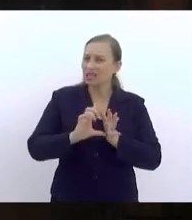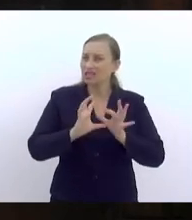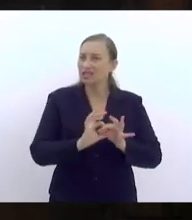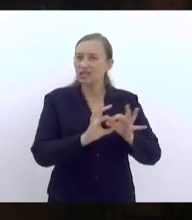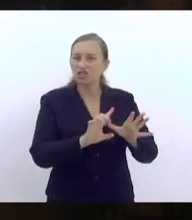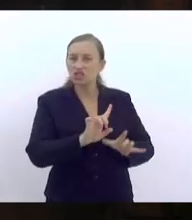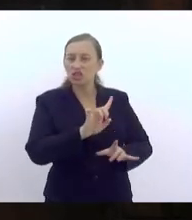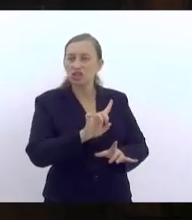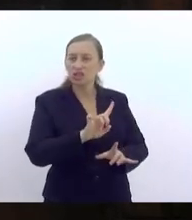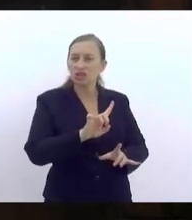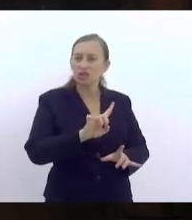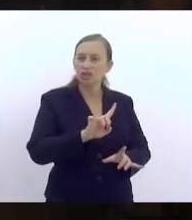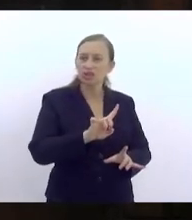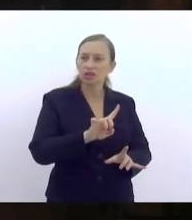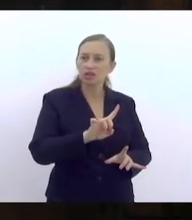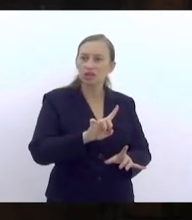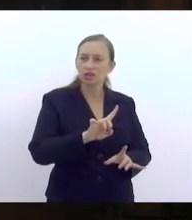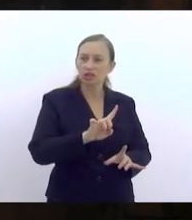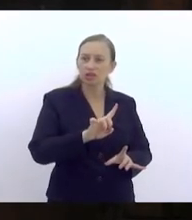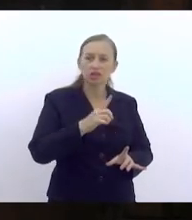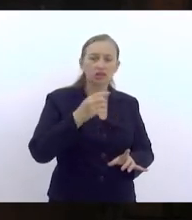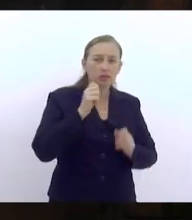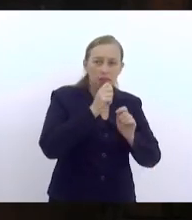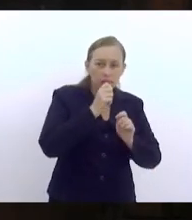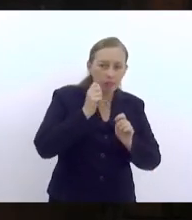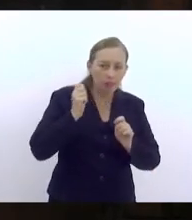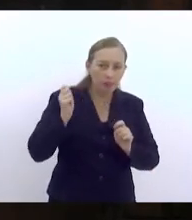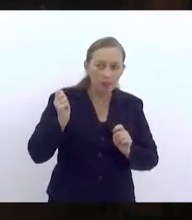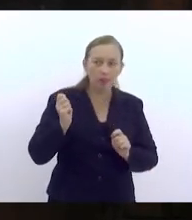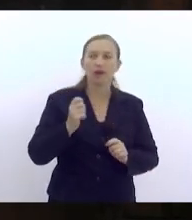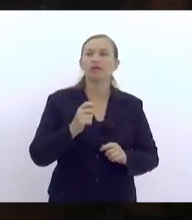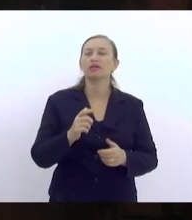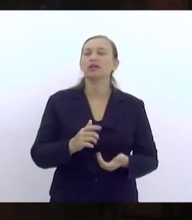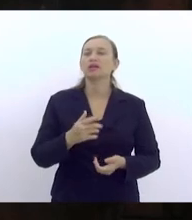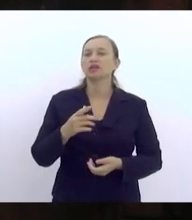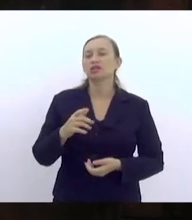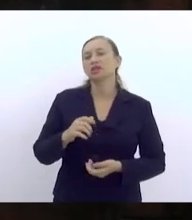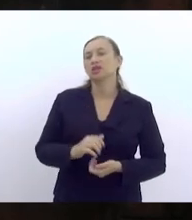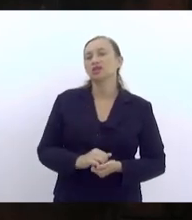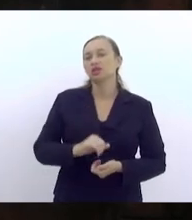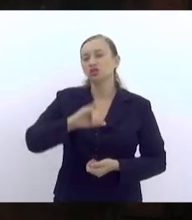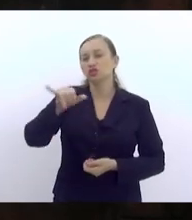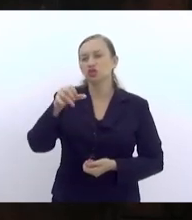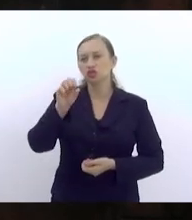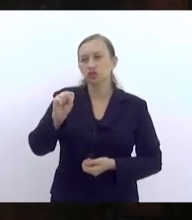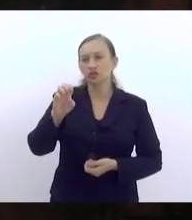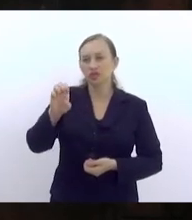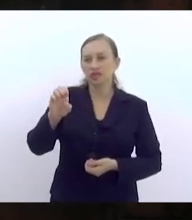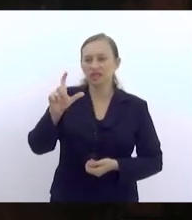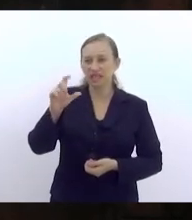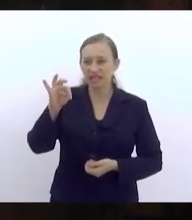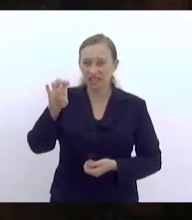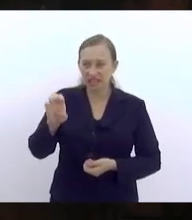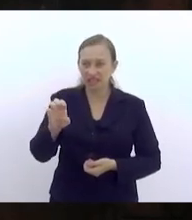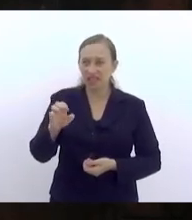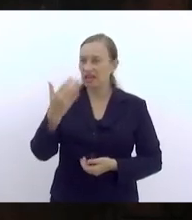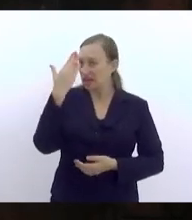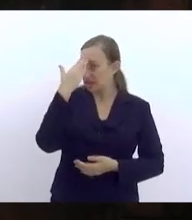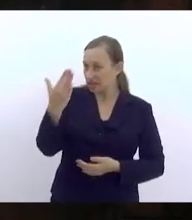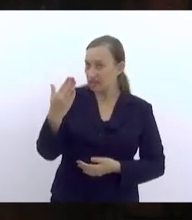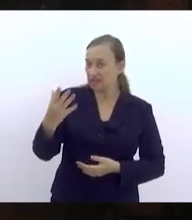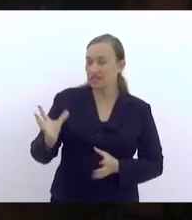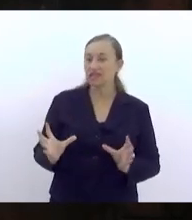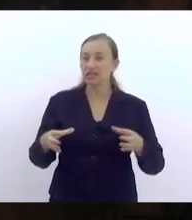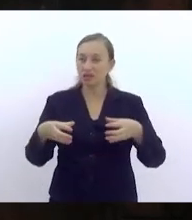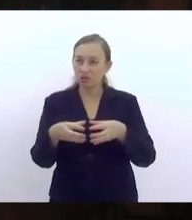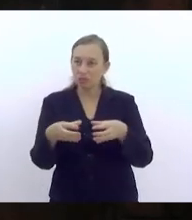para a próxima palestrante, que é a Jocilene, a comissão quer agradecer a presença dos conselhos